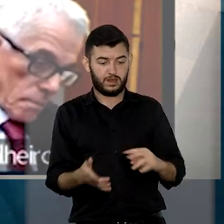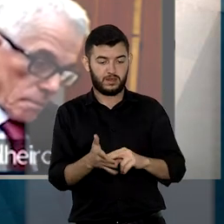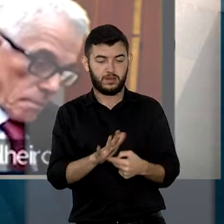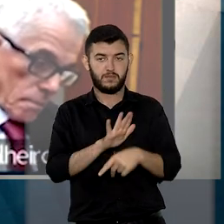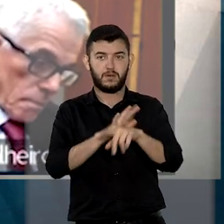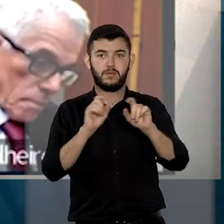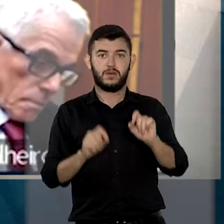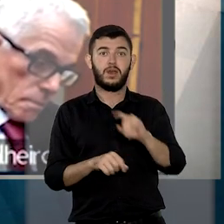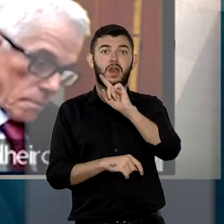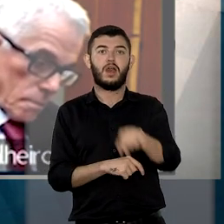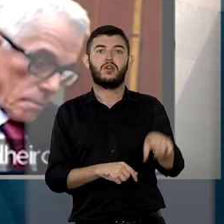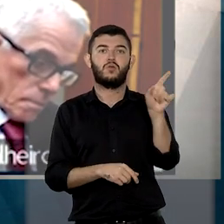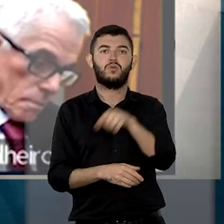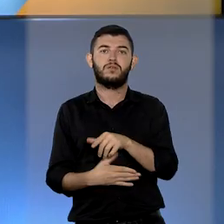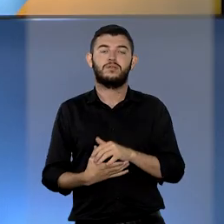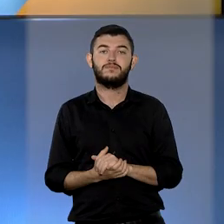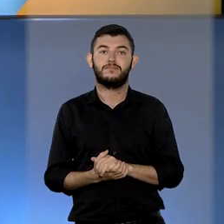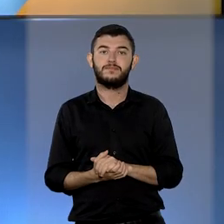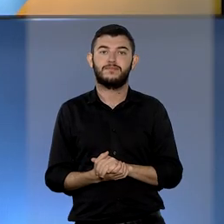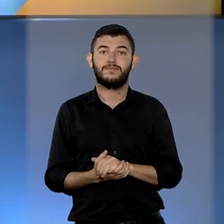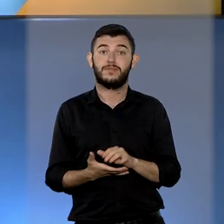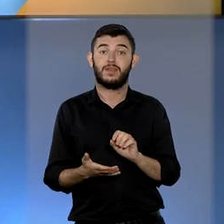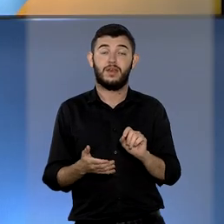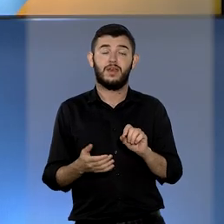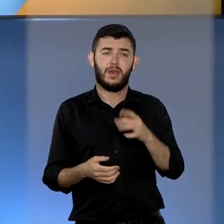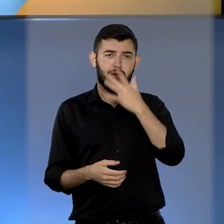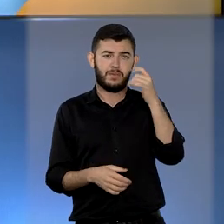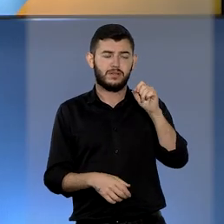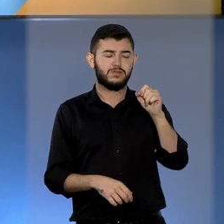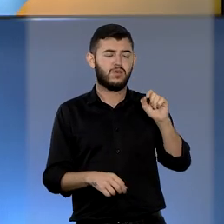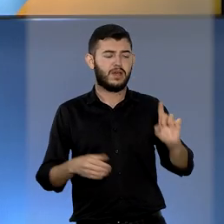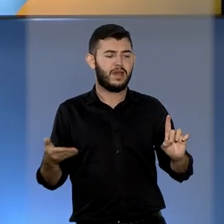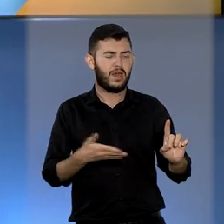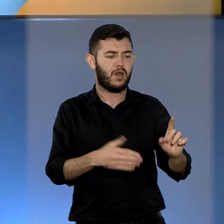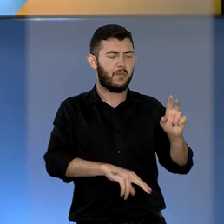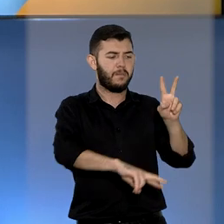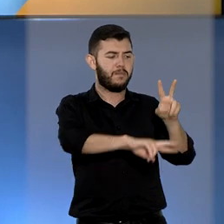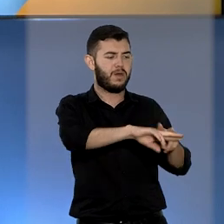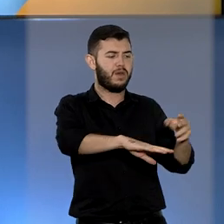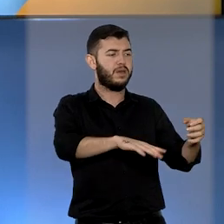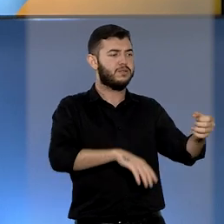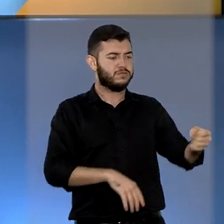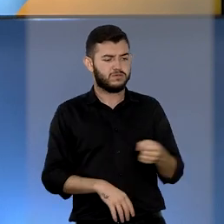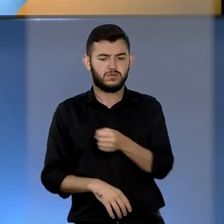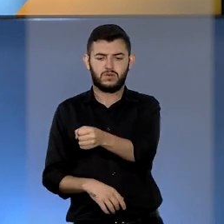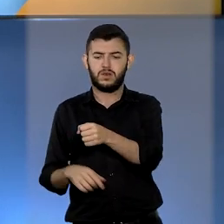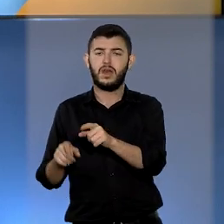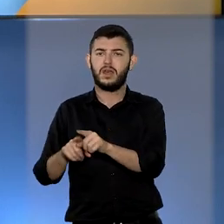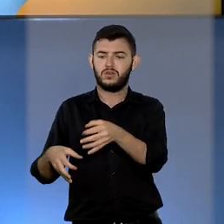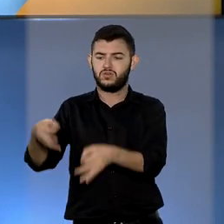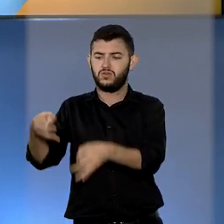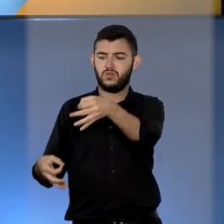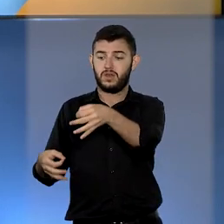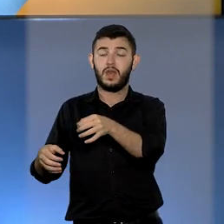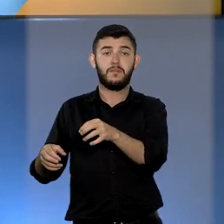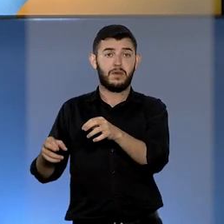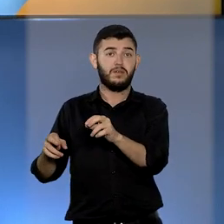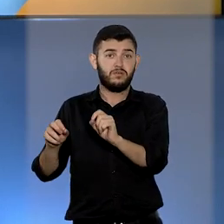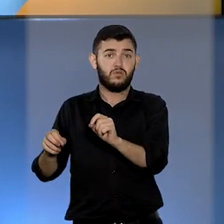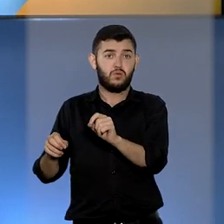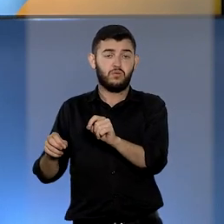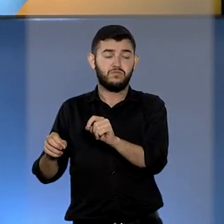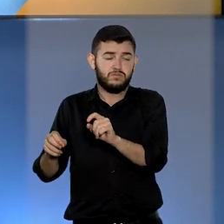da declaração de nulidade. E a falta de transporte para réu preso leva à anulação de audiência.